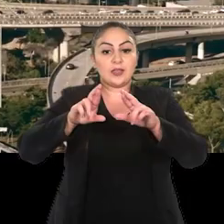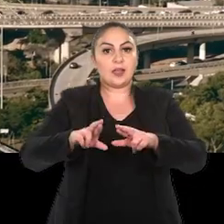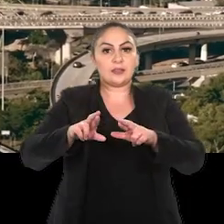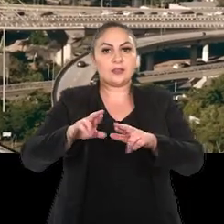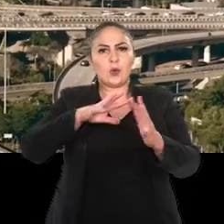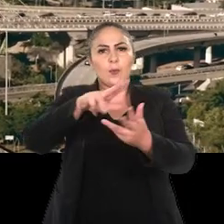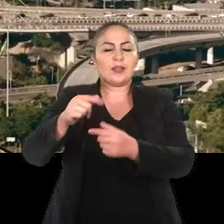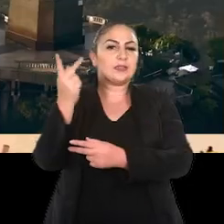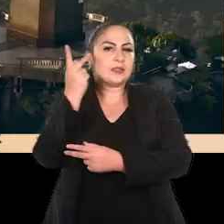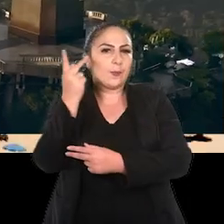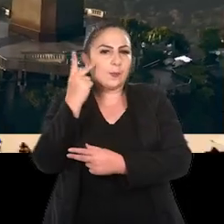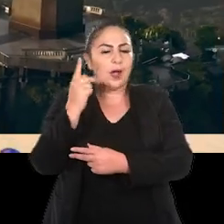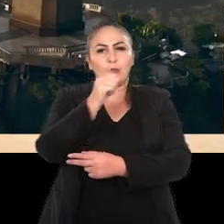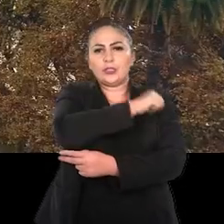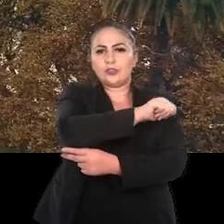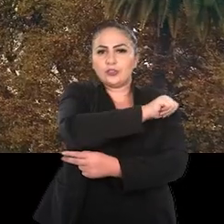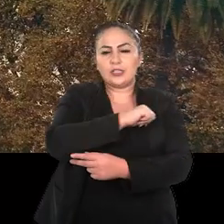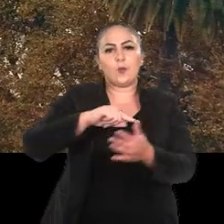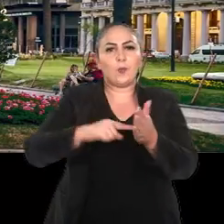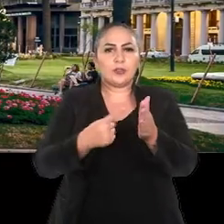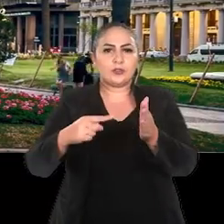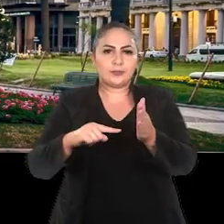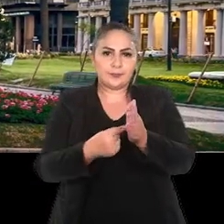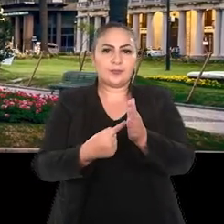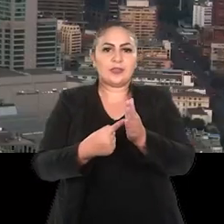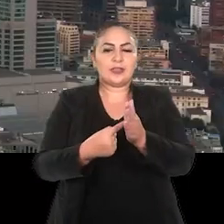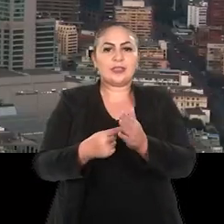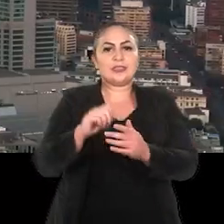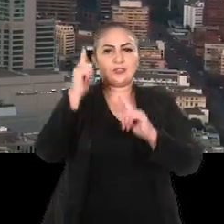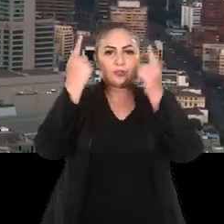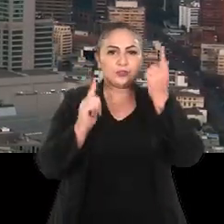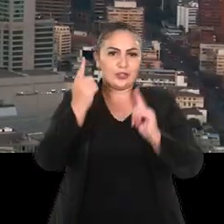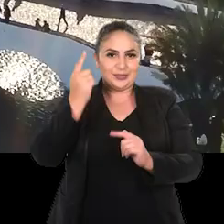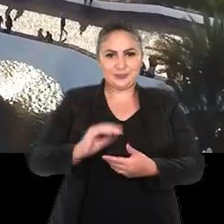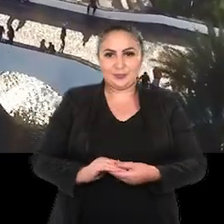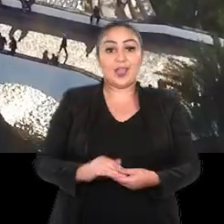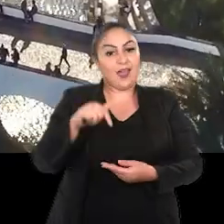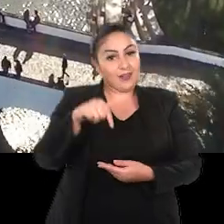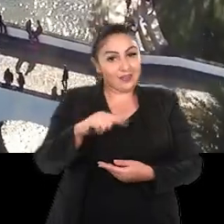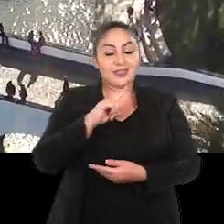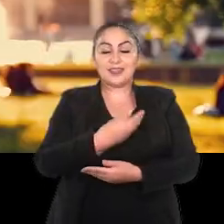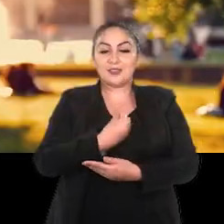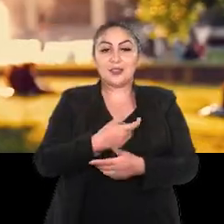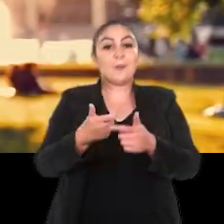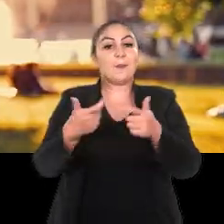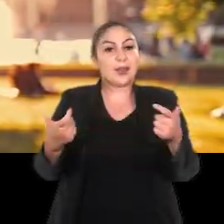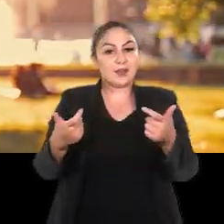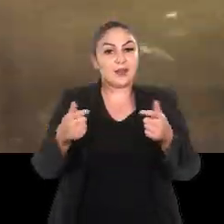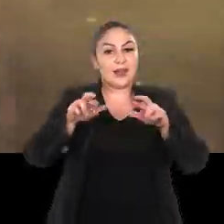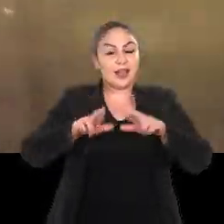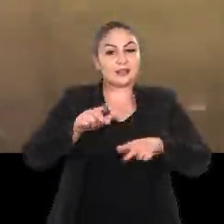globais como São Paulo, Rio de Janeiro, Buenos Aires, Montevidéu e Santiago do Chile. Aqui está a maior